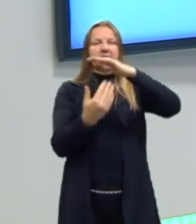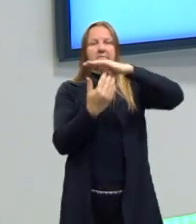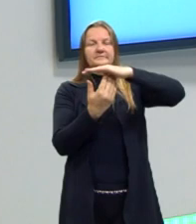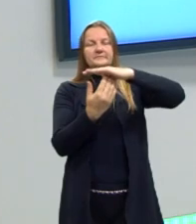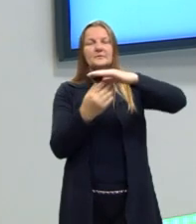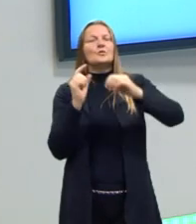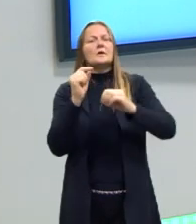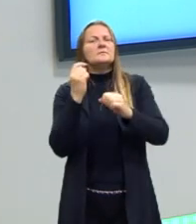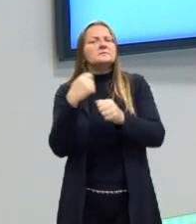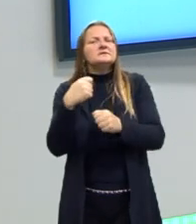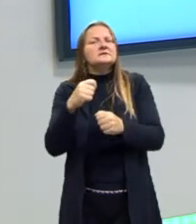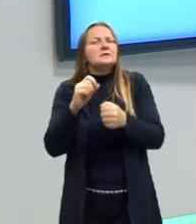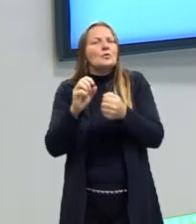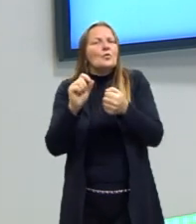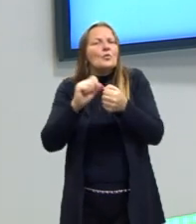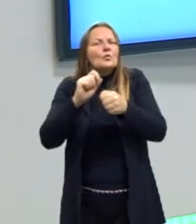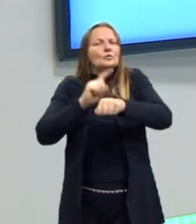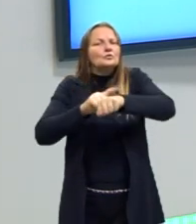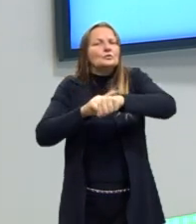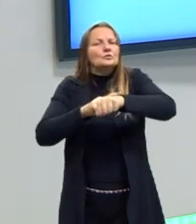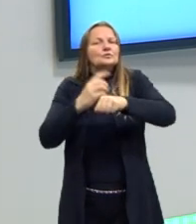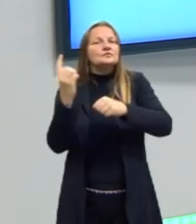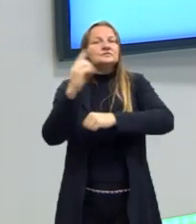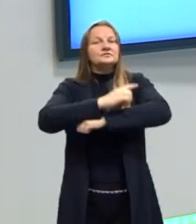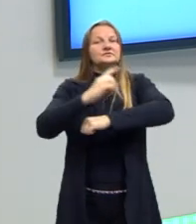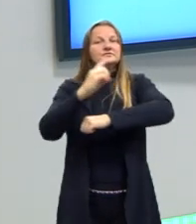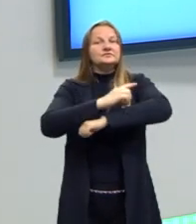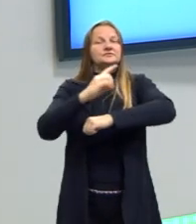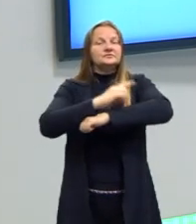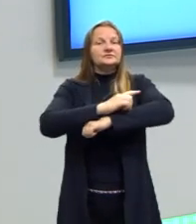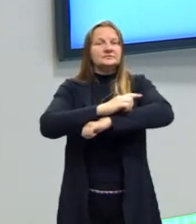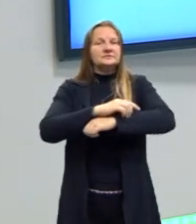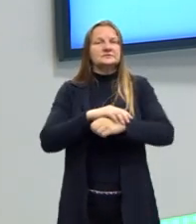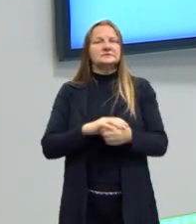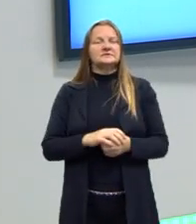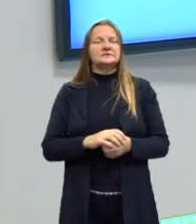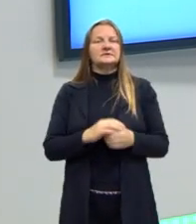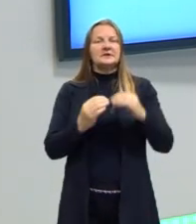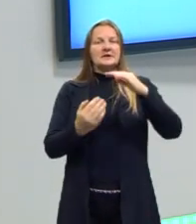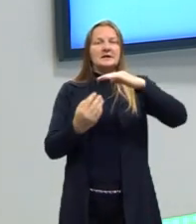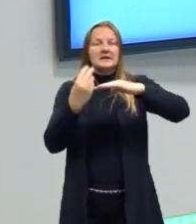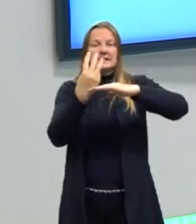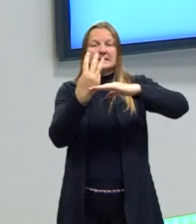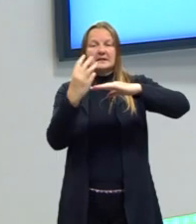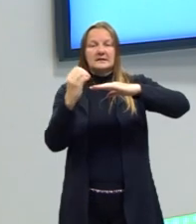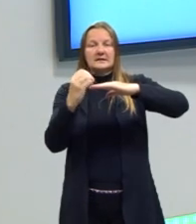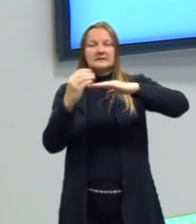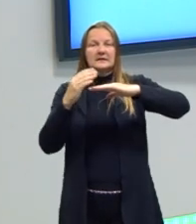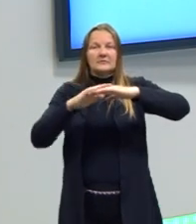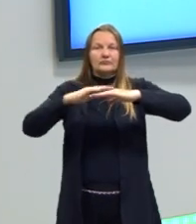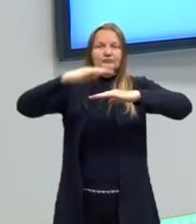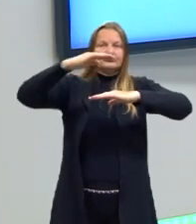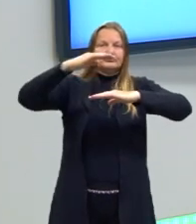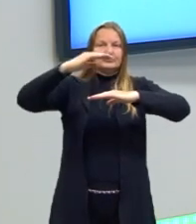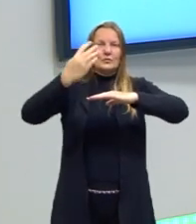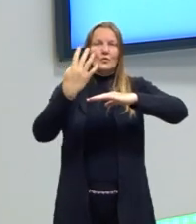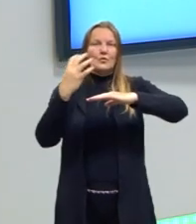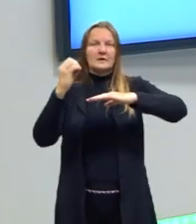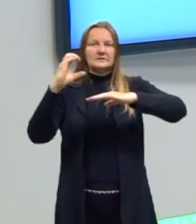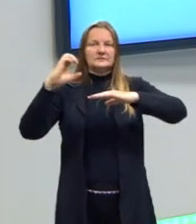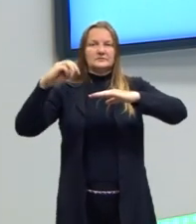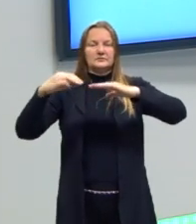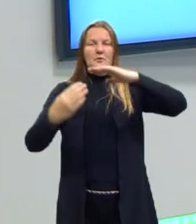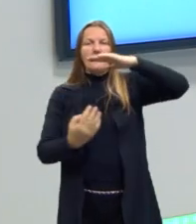descobrir? Quanto tempo ela leva para chegar até a altura máxima, que é 40 centímetros.